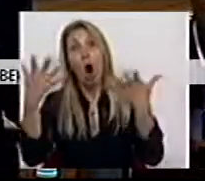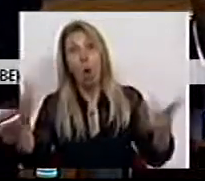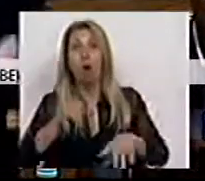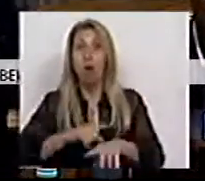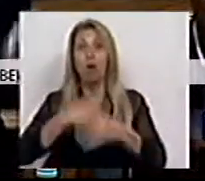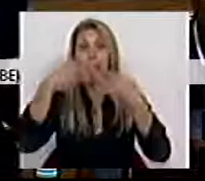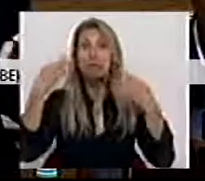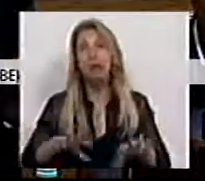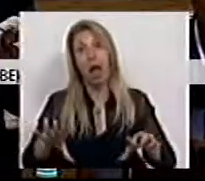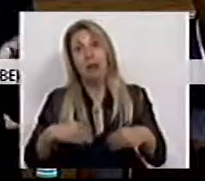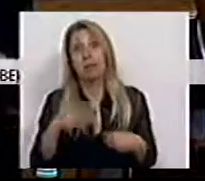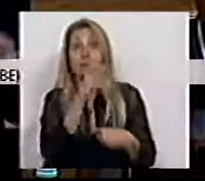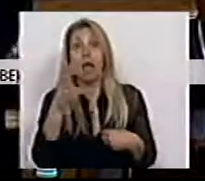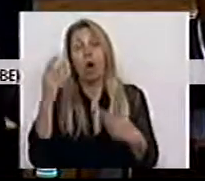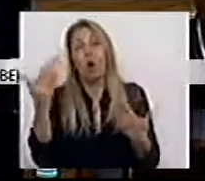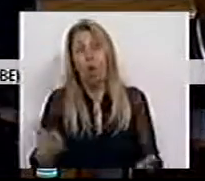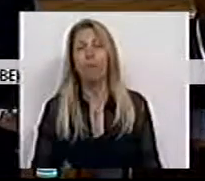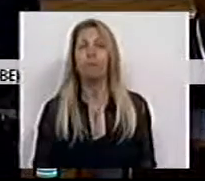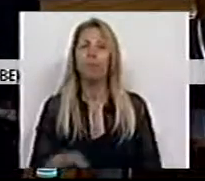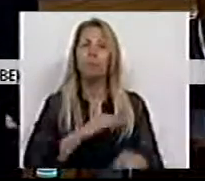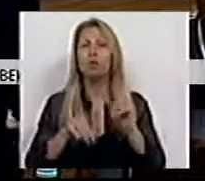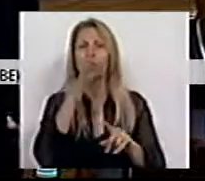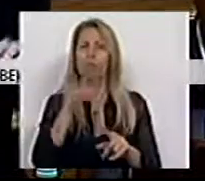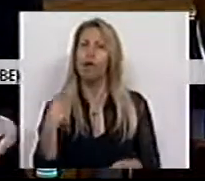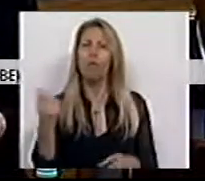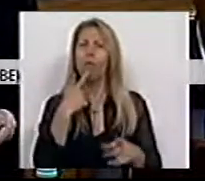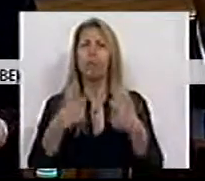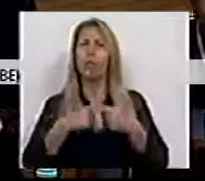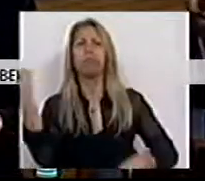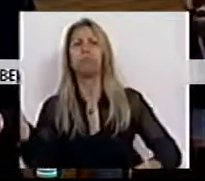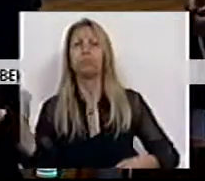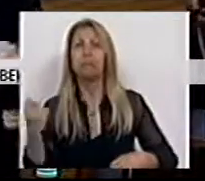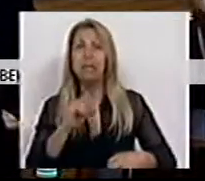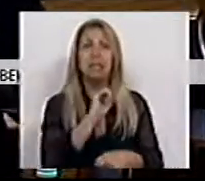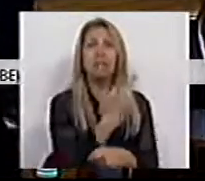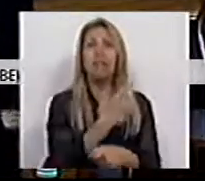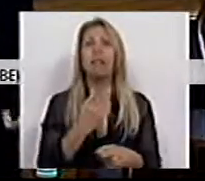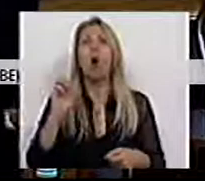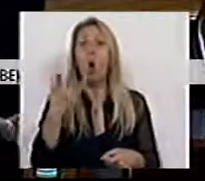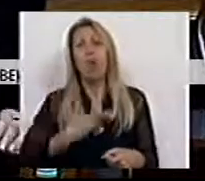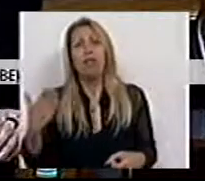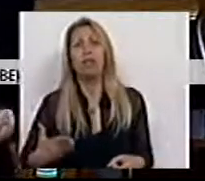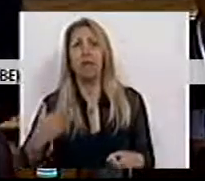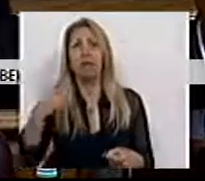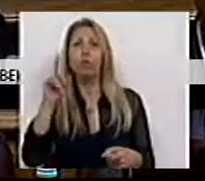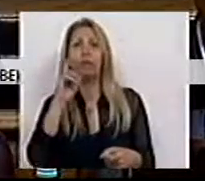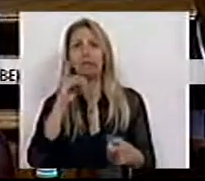Carlos Abreu Amorim, não fomos nós que criámos uma incompatibilidade entre celeridade e direito de defesa.